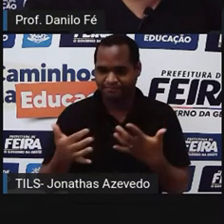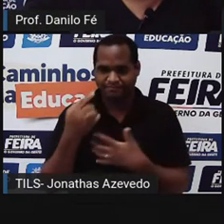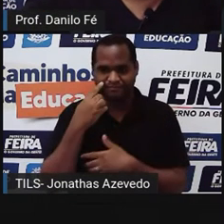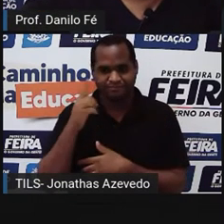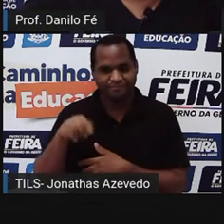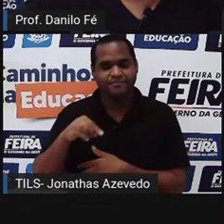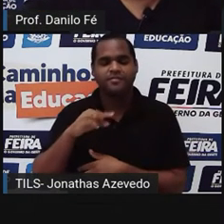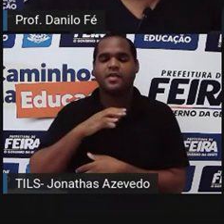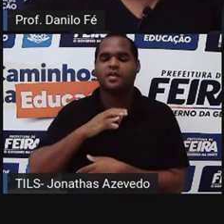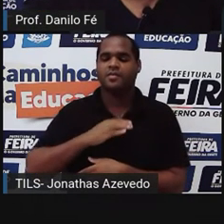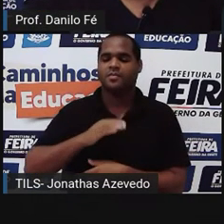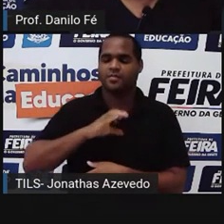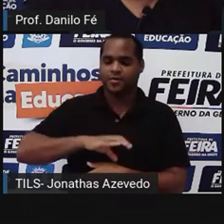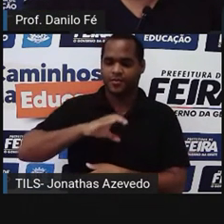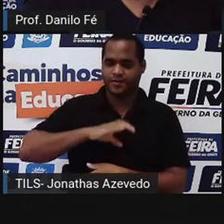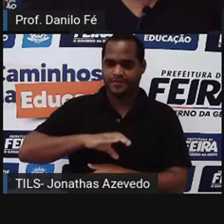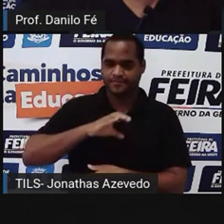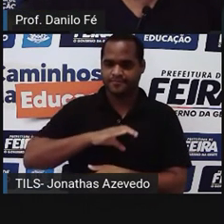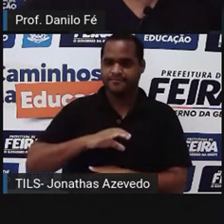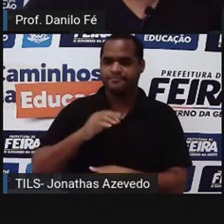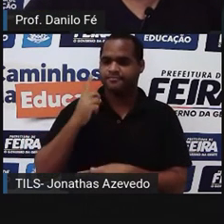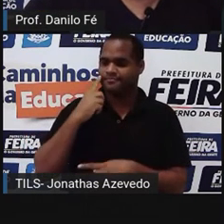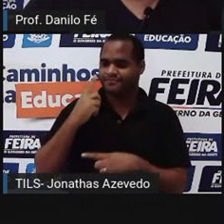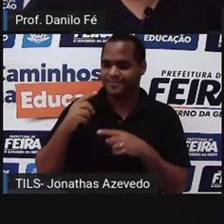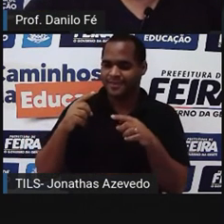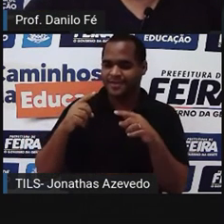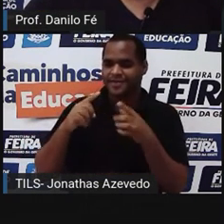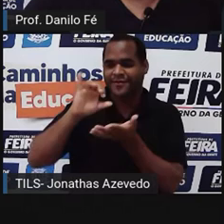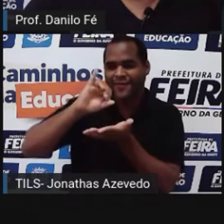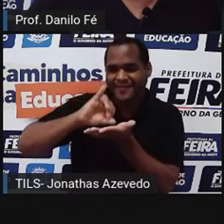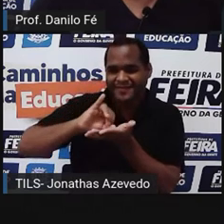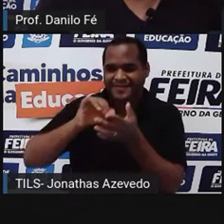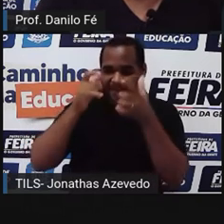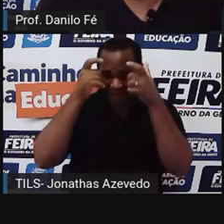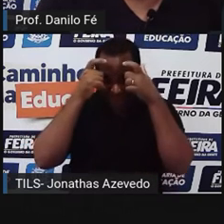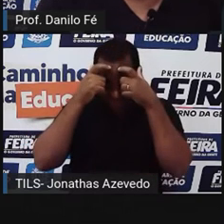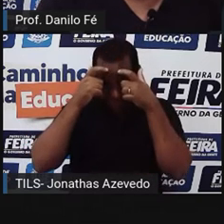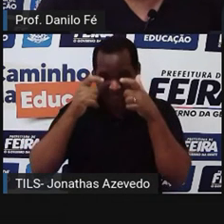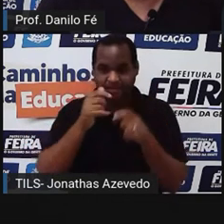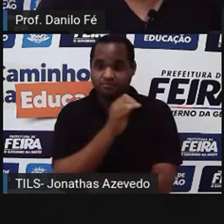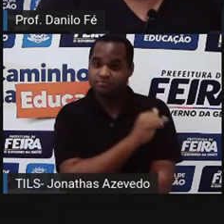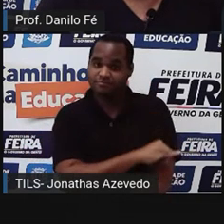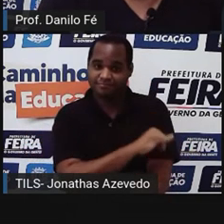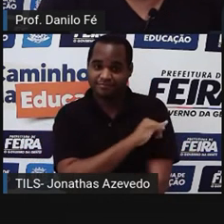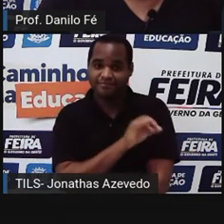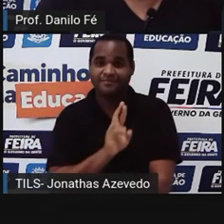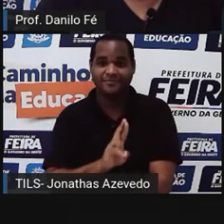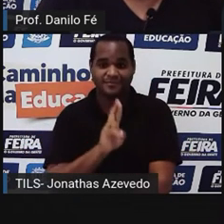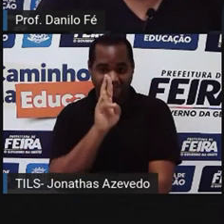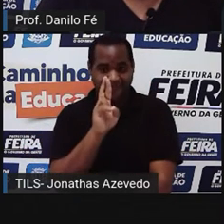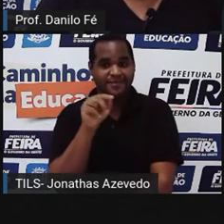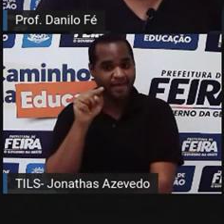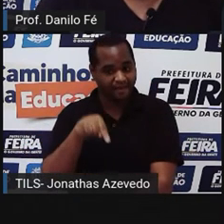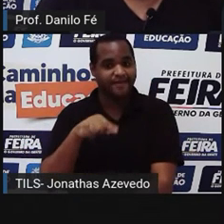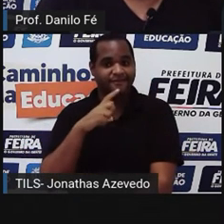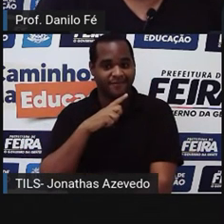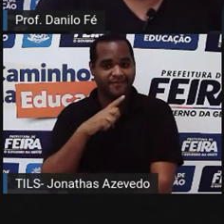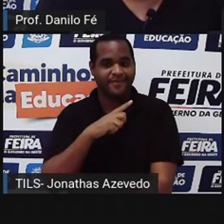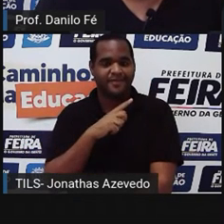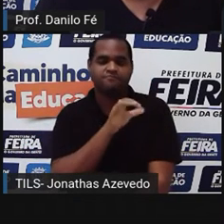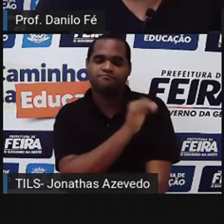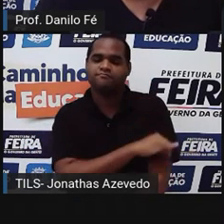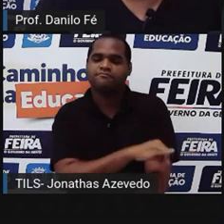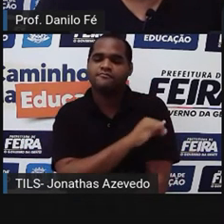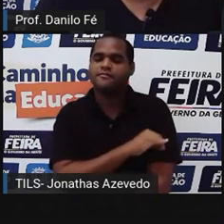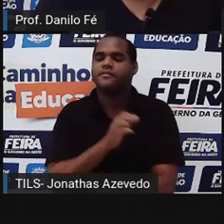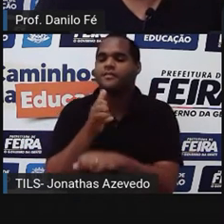perspectiva portuguesa, a capital desse reino é o Rio de Janeiro. Porque é aqui que o rei está. É aqui